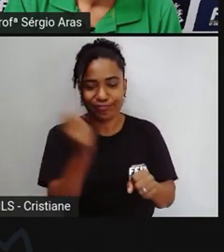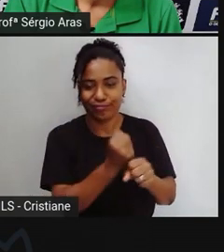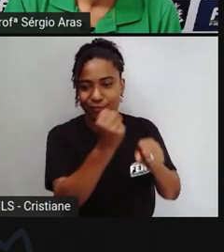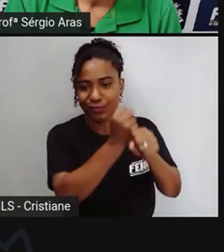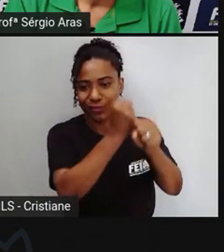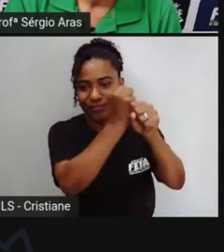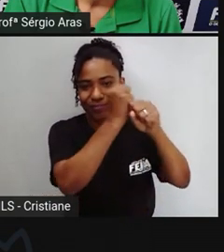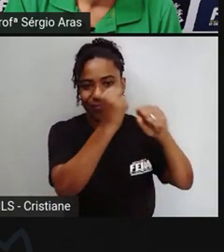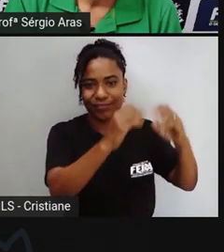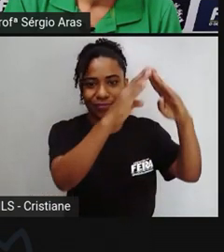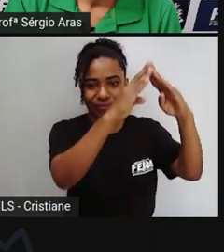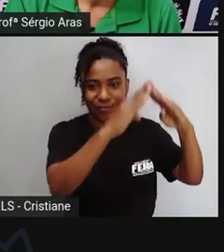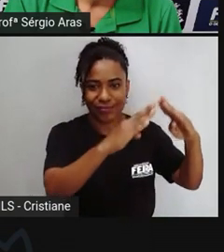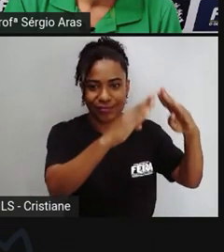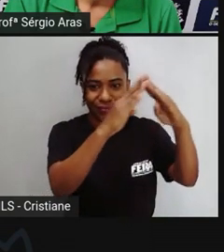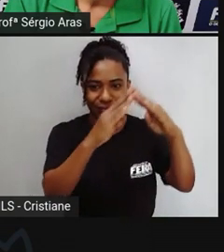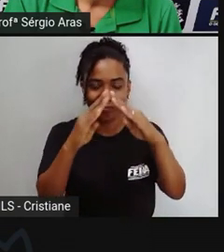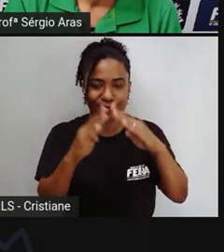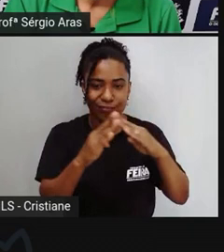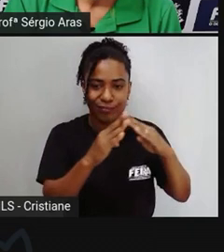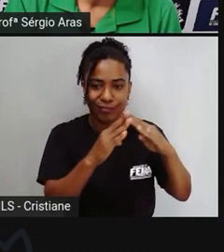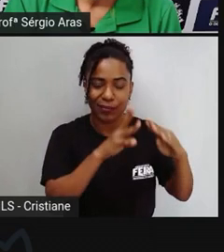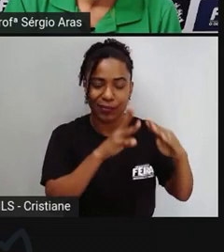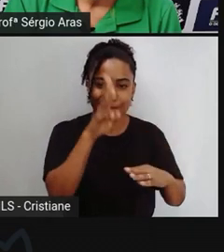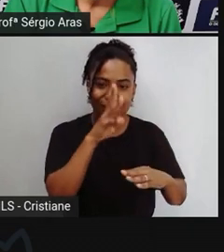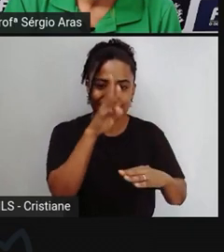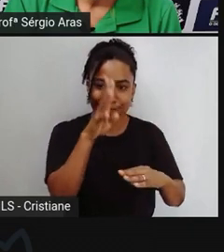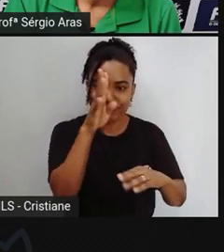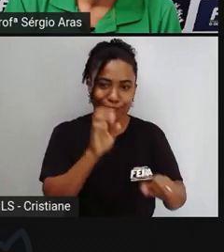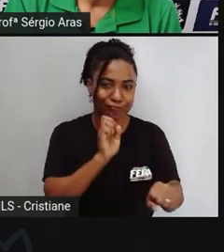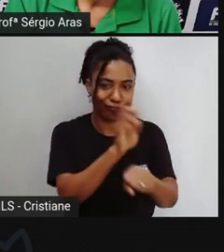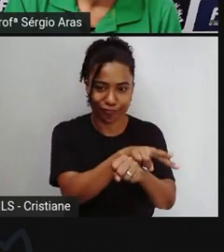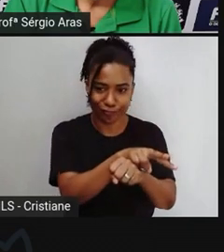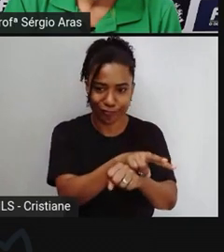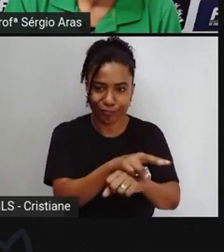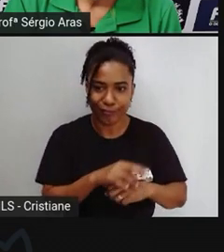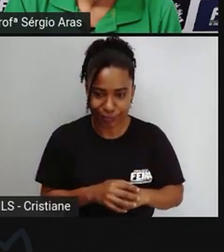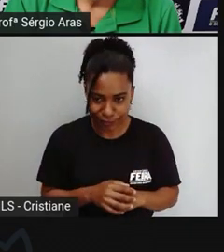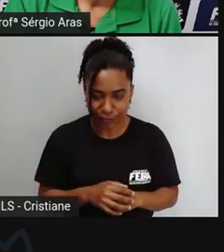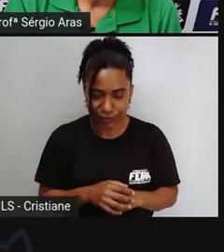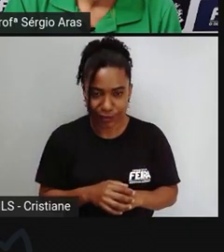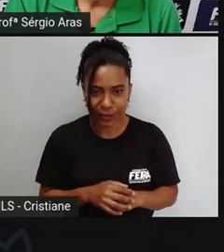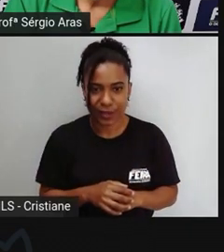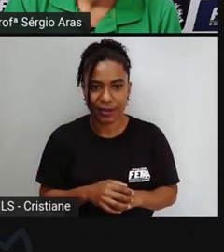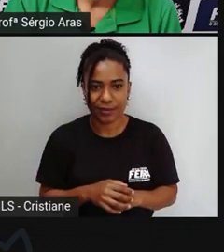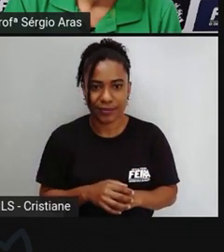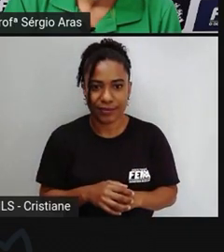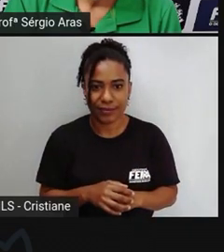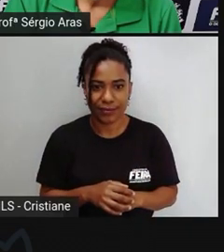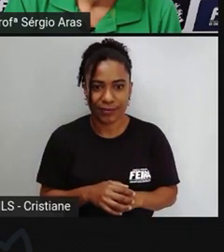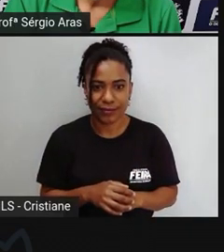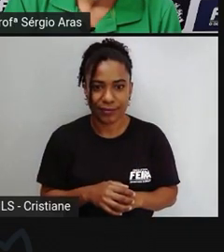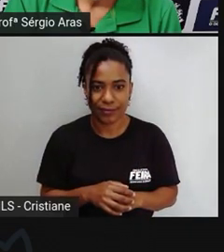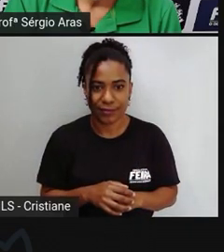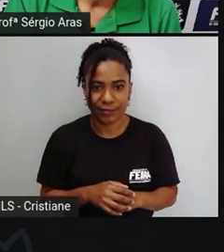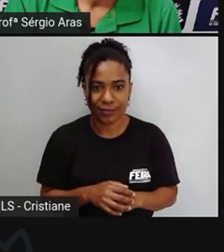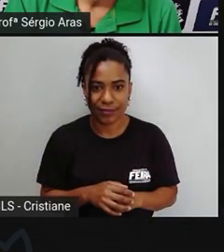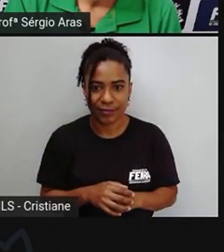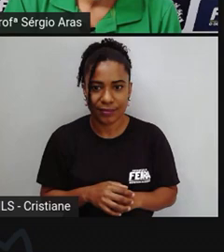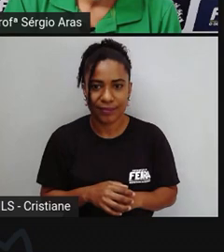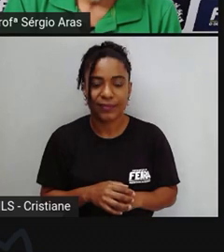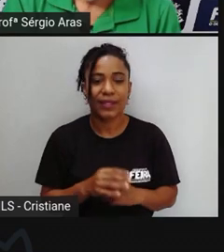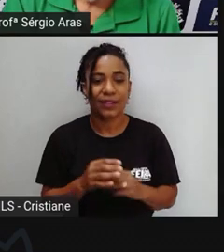legal né sem a permissão da prefeitura sem o alvará não a como é que eu digo